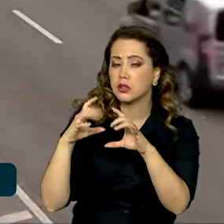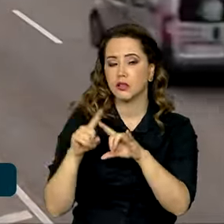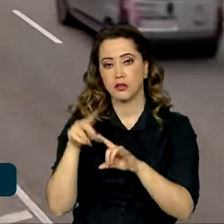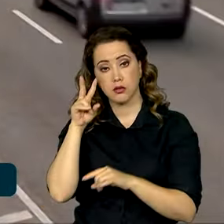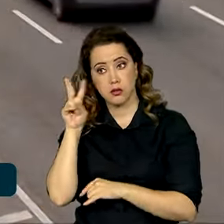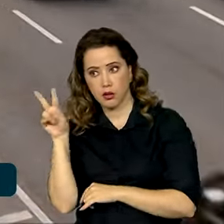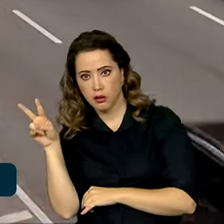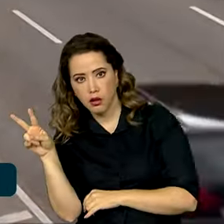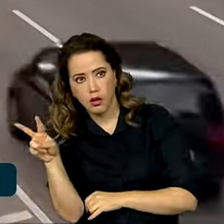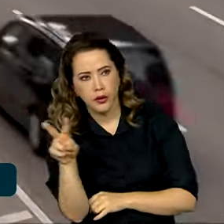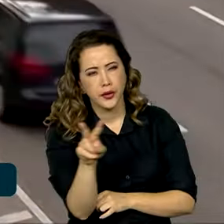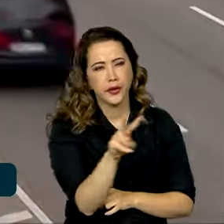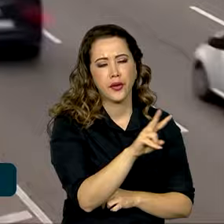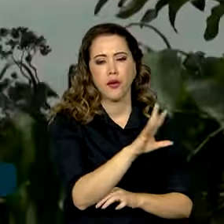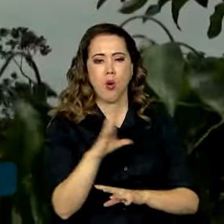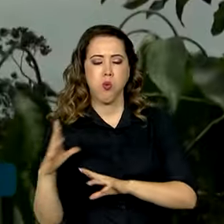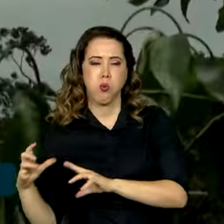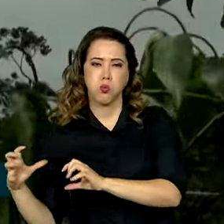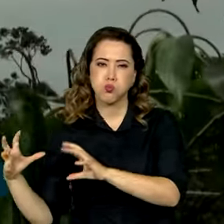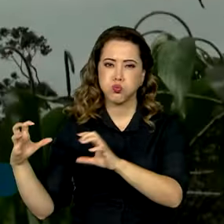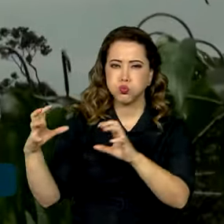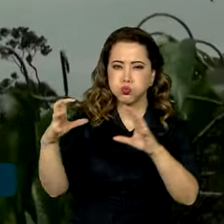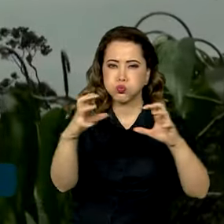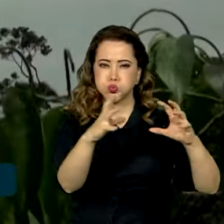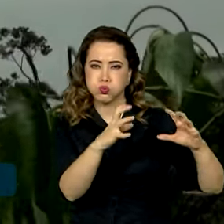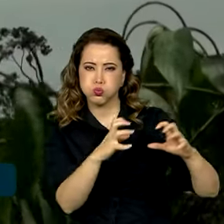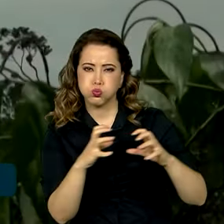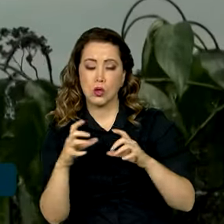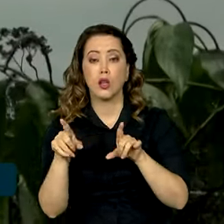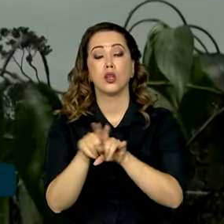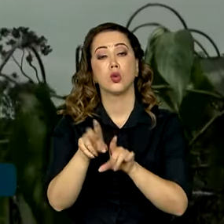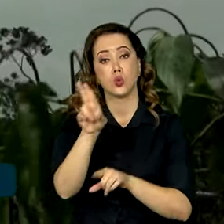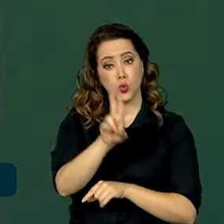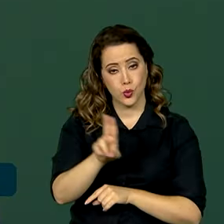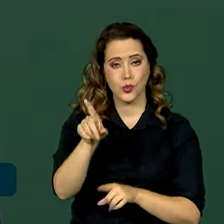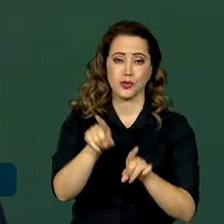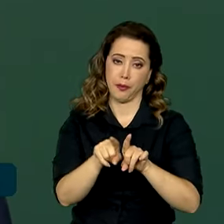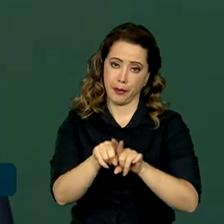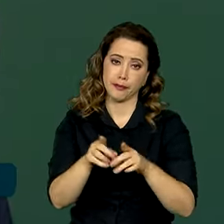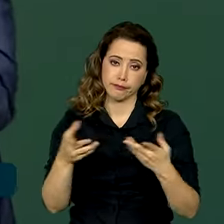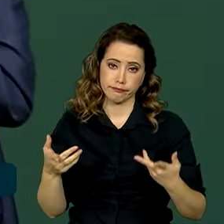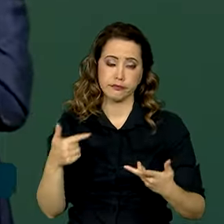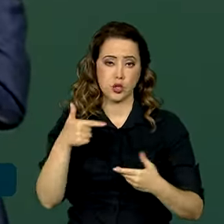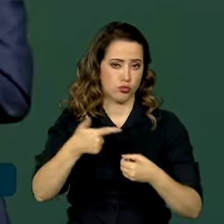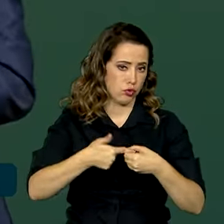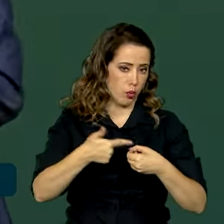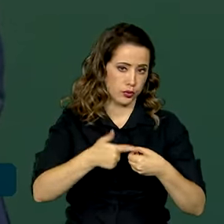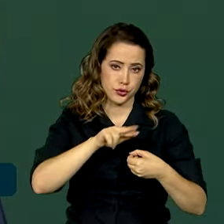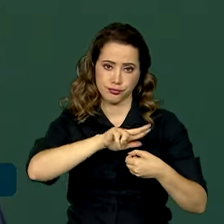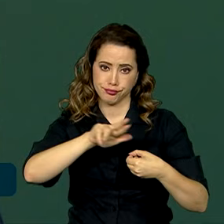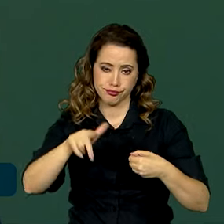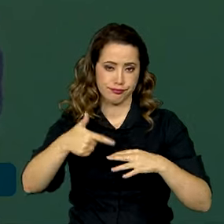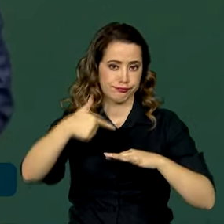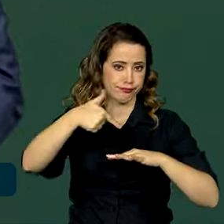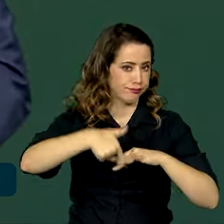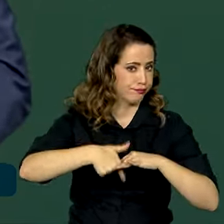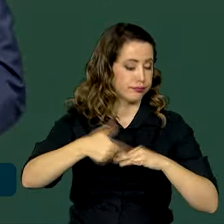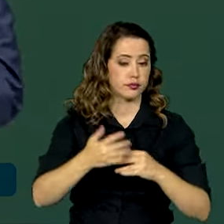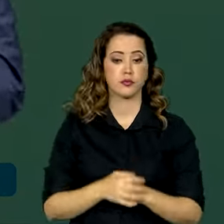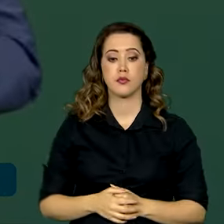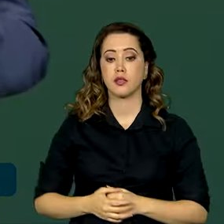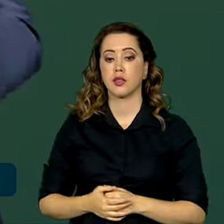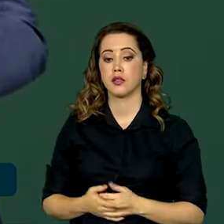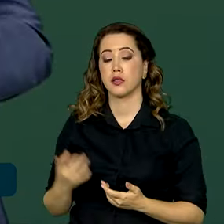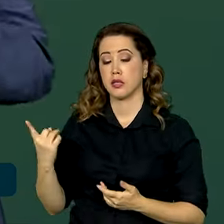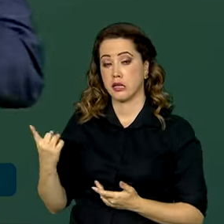se vê é uma aceleração na produção e no consumo de combustíveis fósseis. O presidente Lula, neste sábado, num discurso ao lado